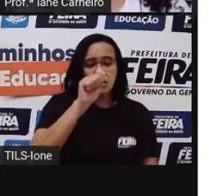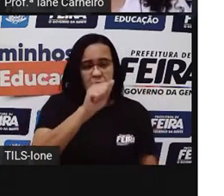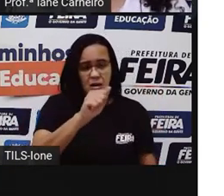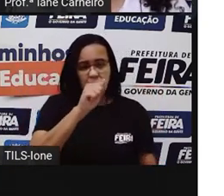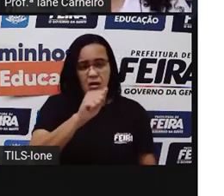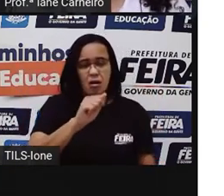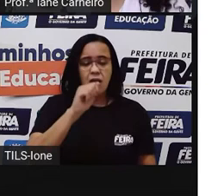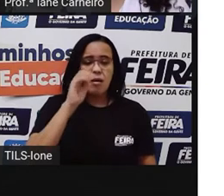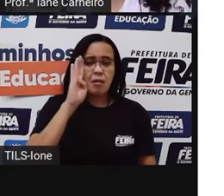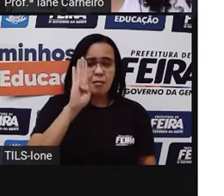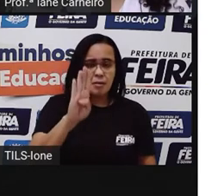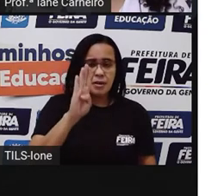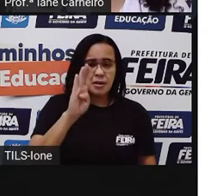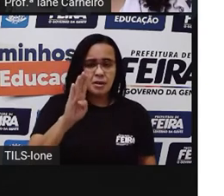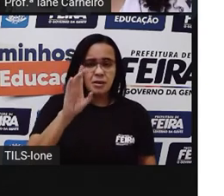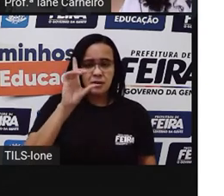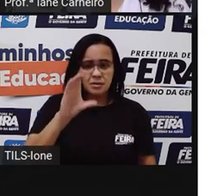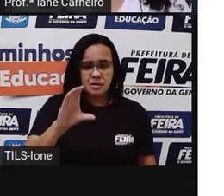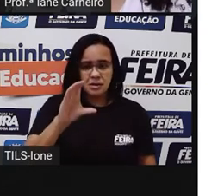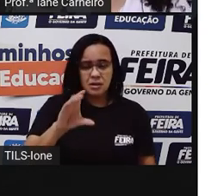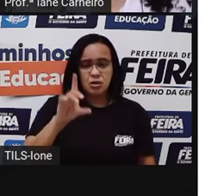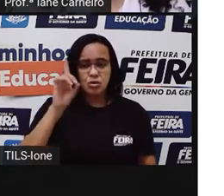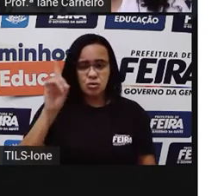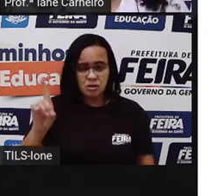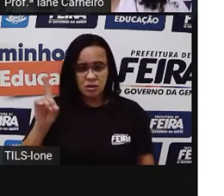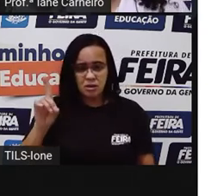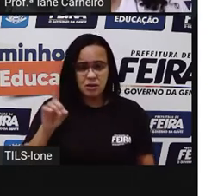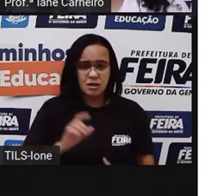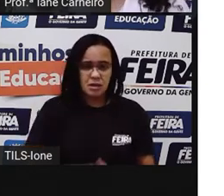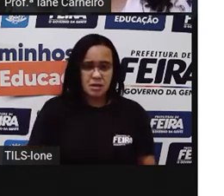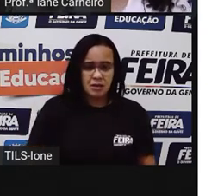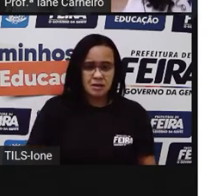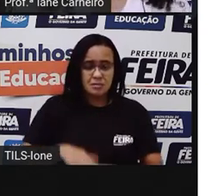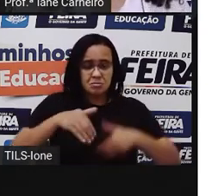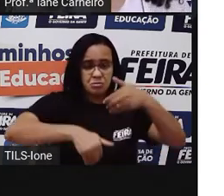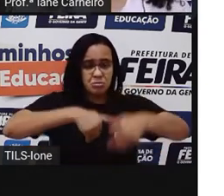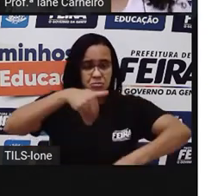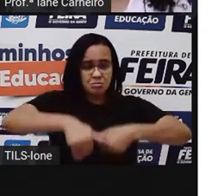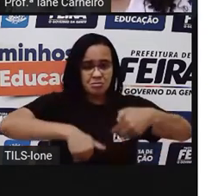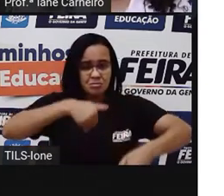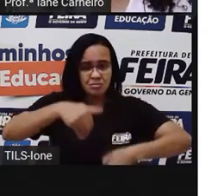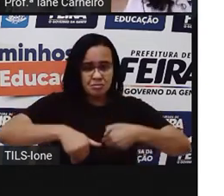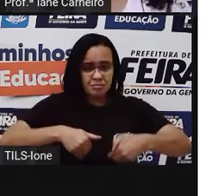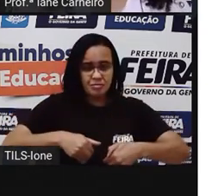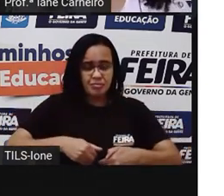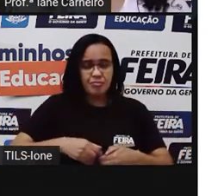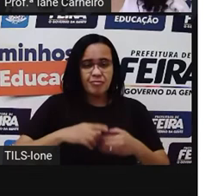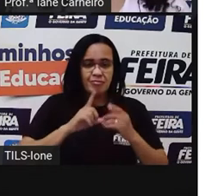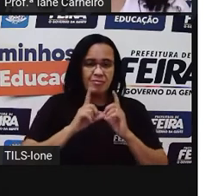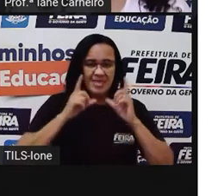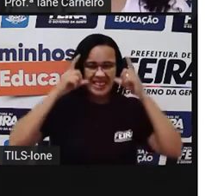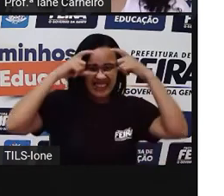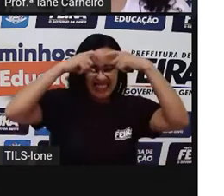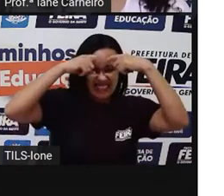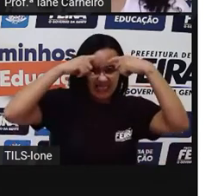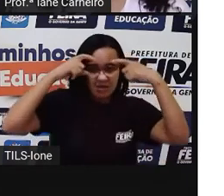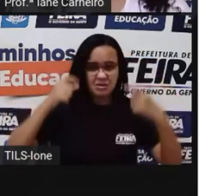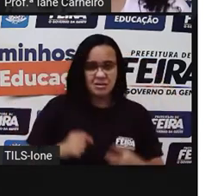B, a cuca. C, a iara. Ou D, a galinha ruiva.